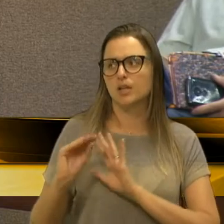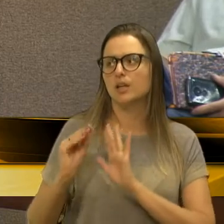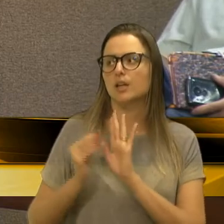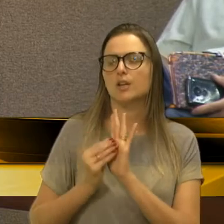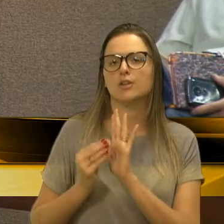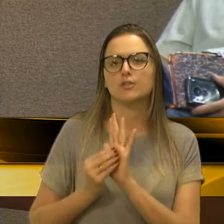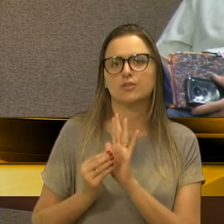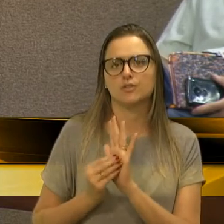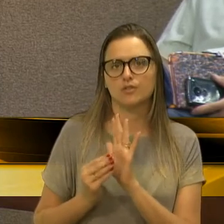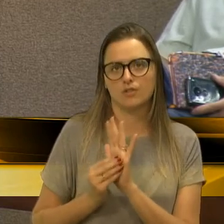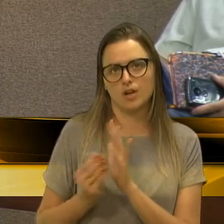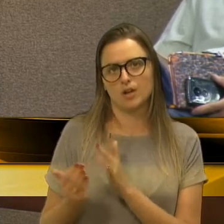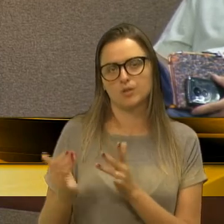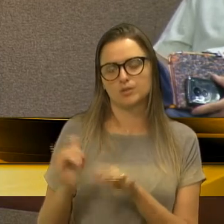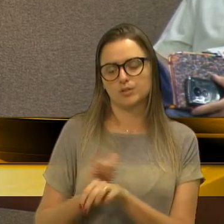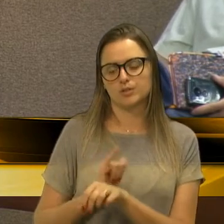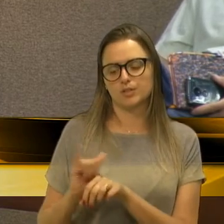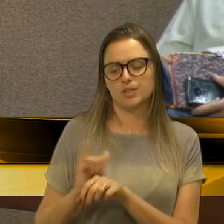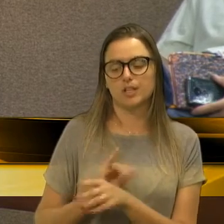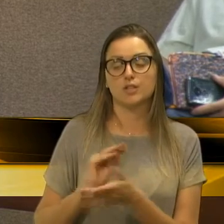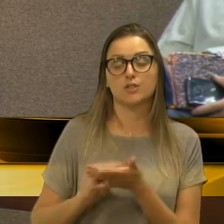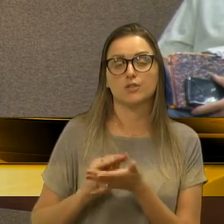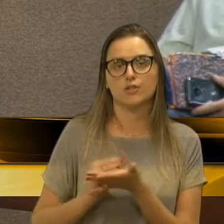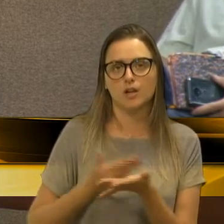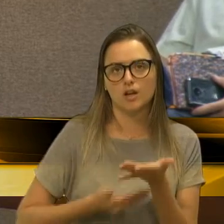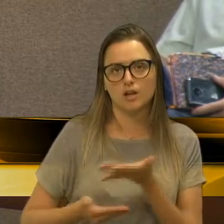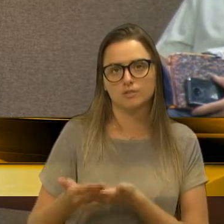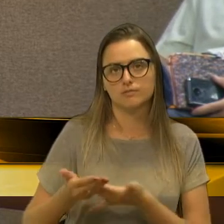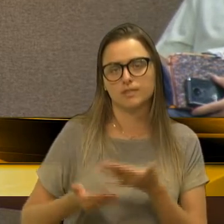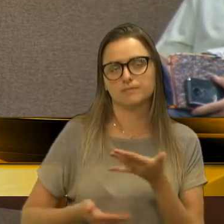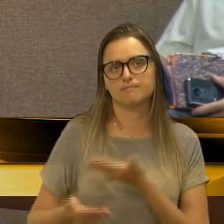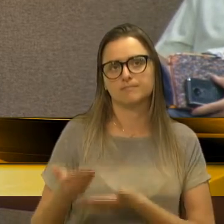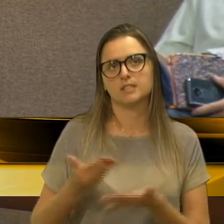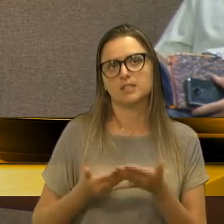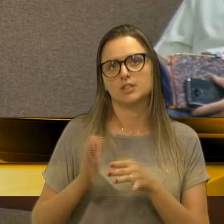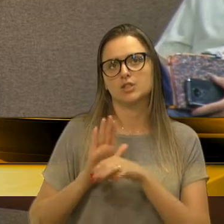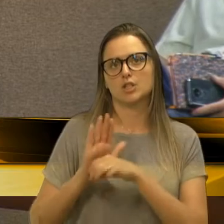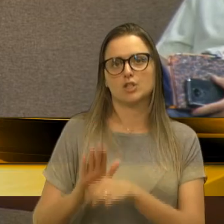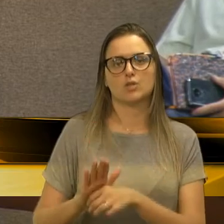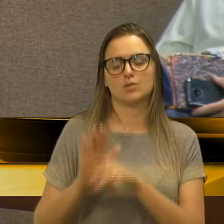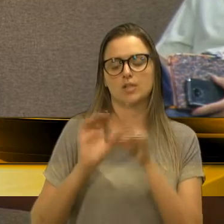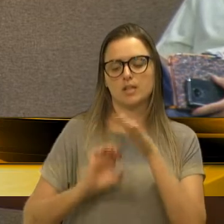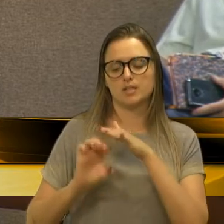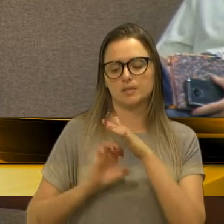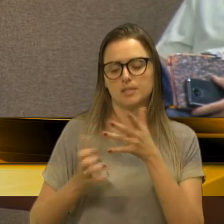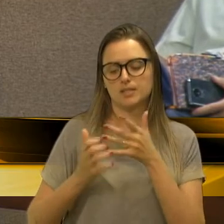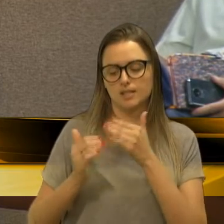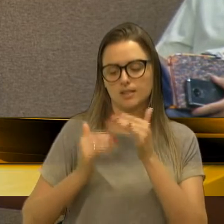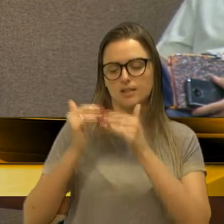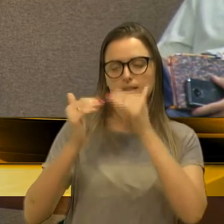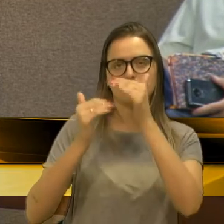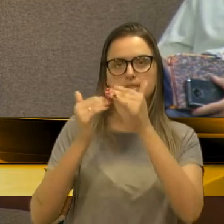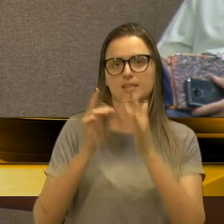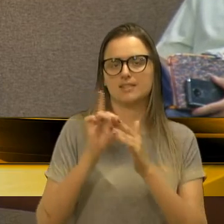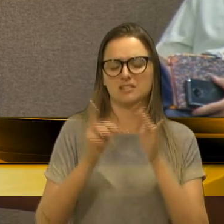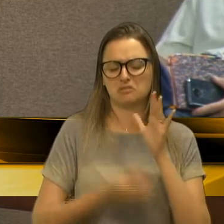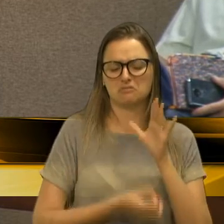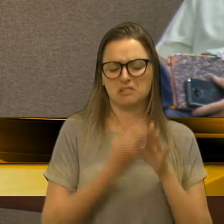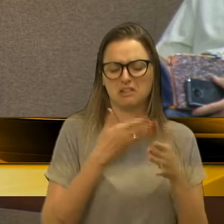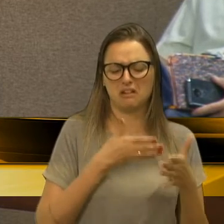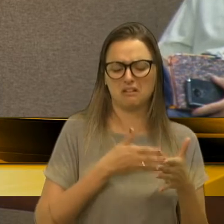articulação, falta de facilitar um pouco a vida de quem quer empreender e não criar essa